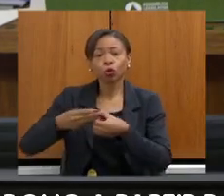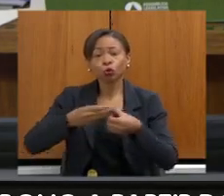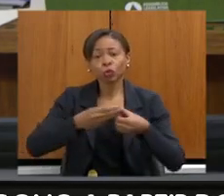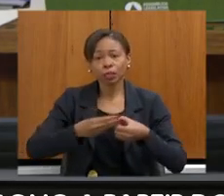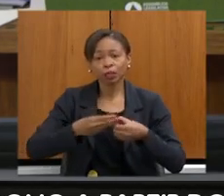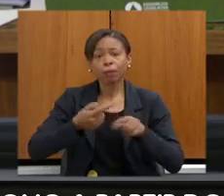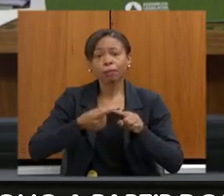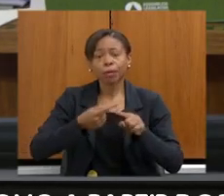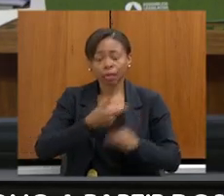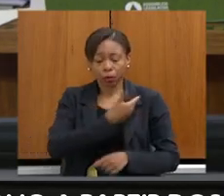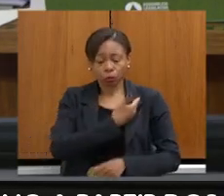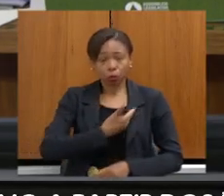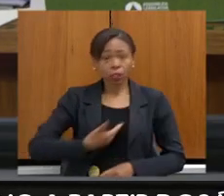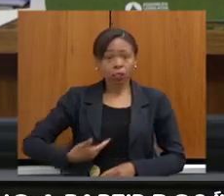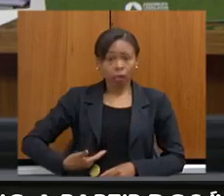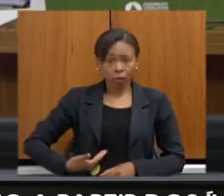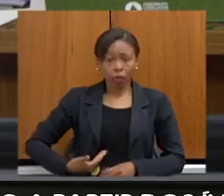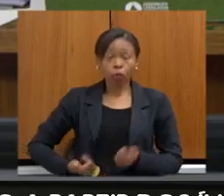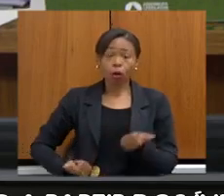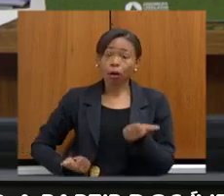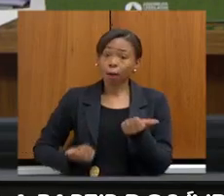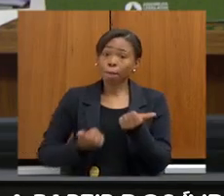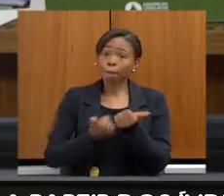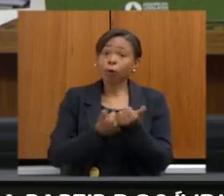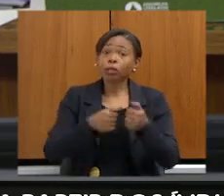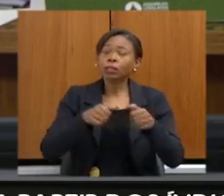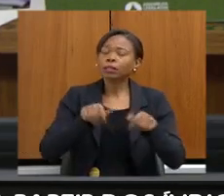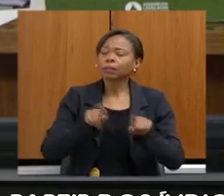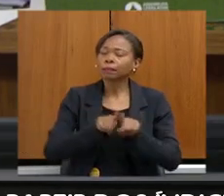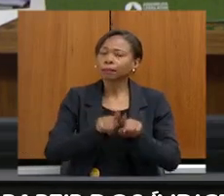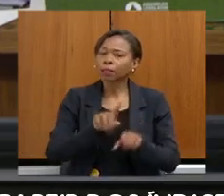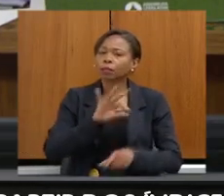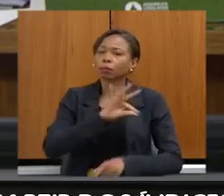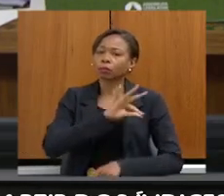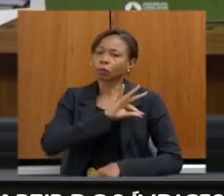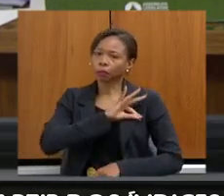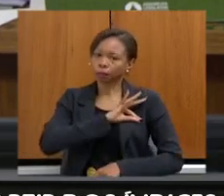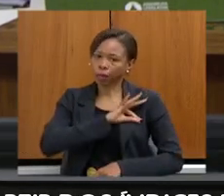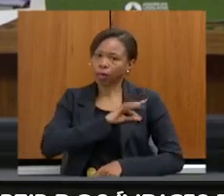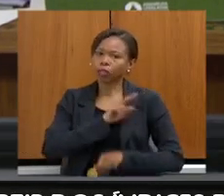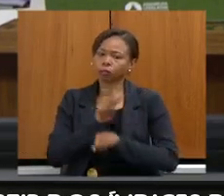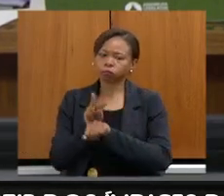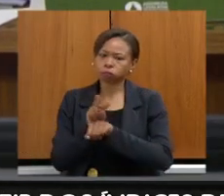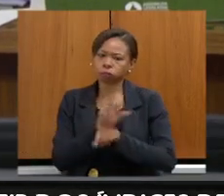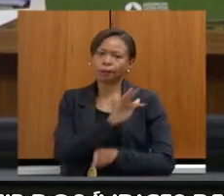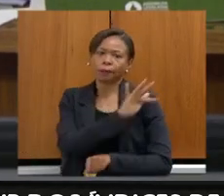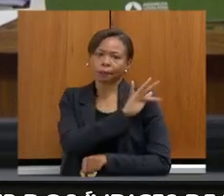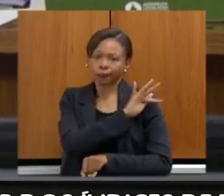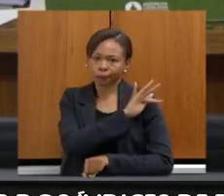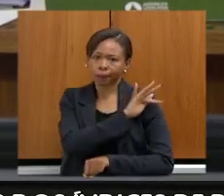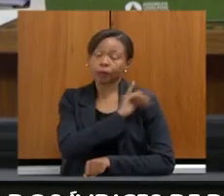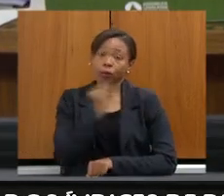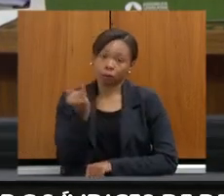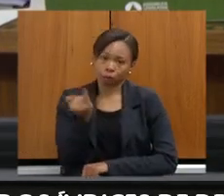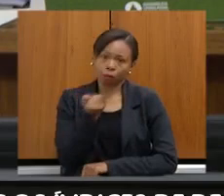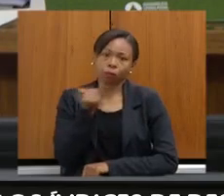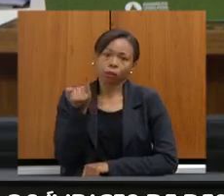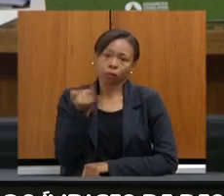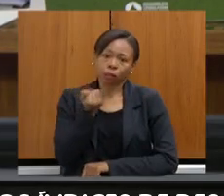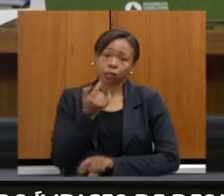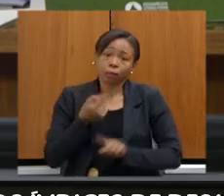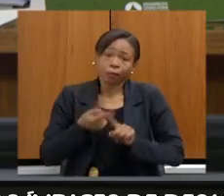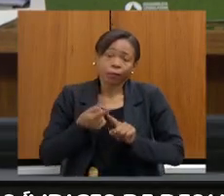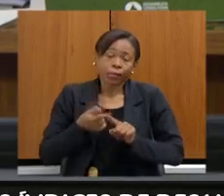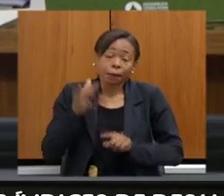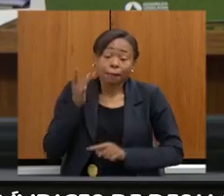que pese termos o apoio fundamental da Polícia Militar na ação de fiscalização, não há possibilidade de estarmos presentes